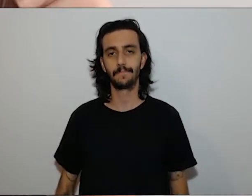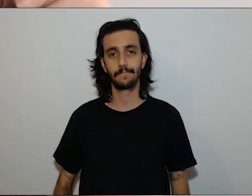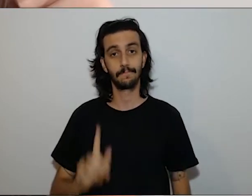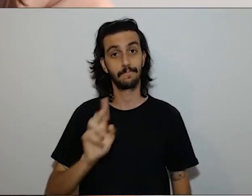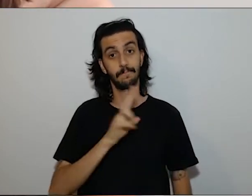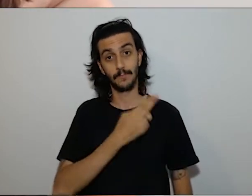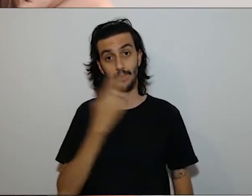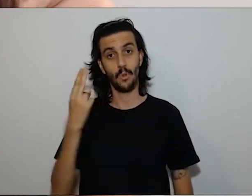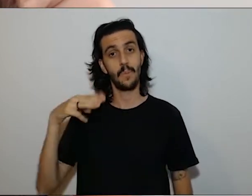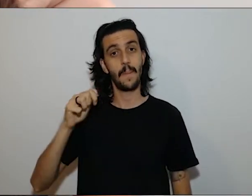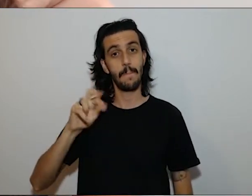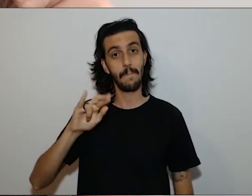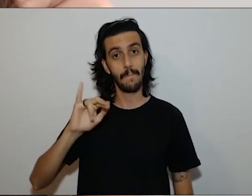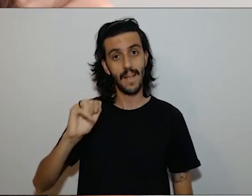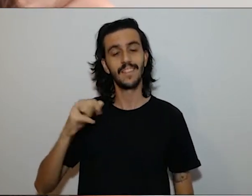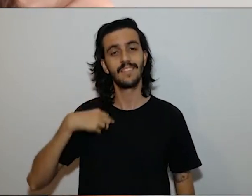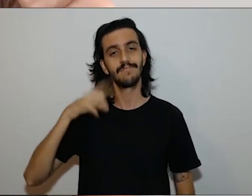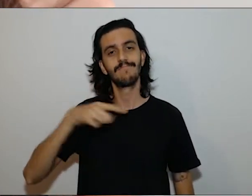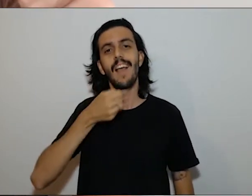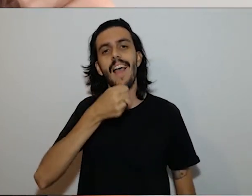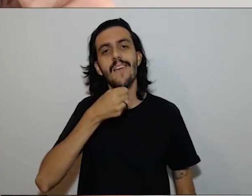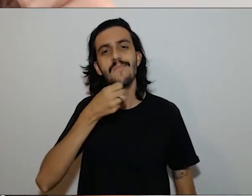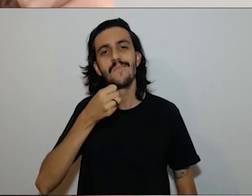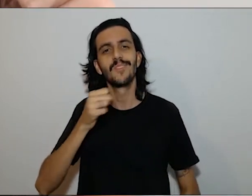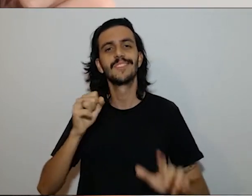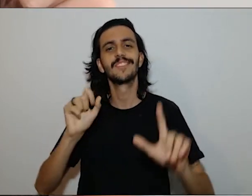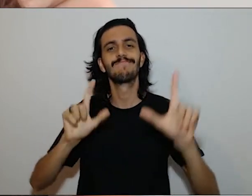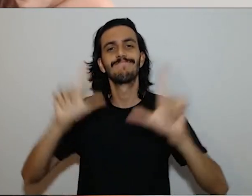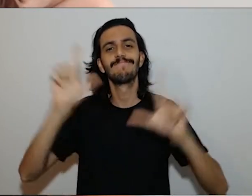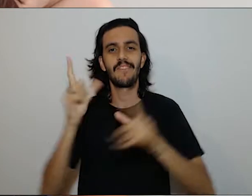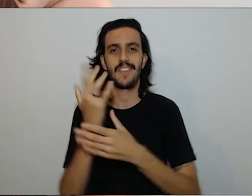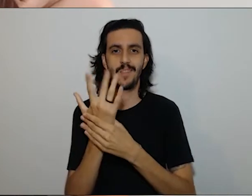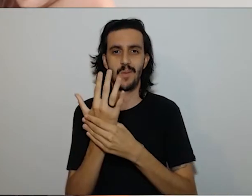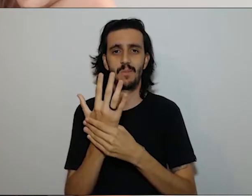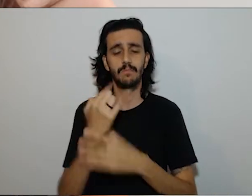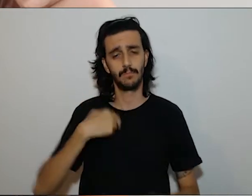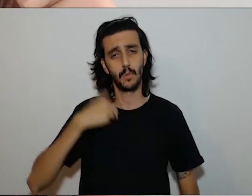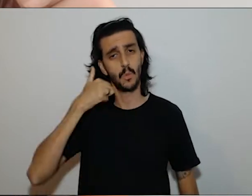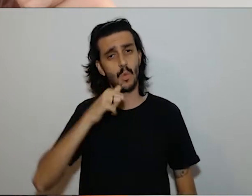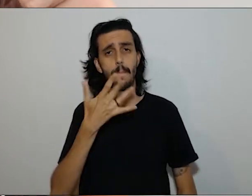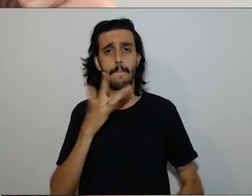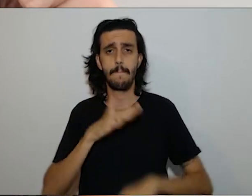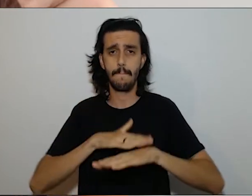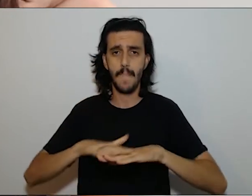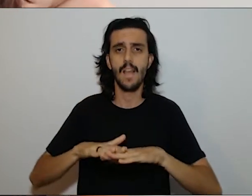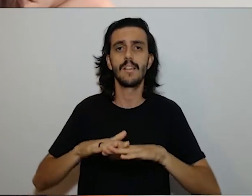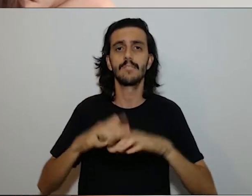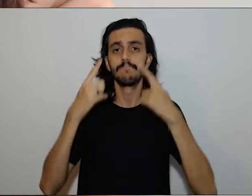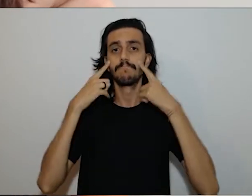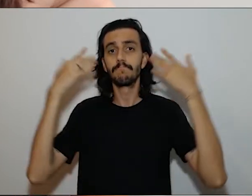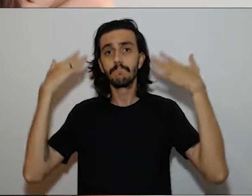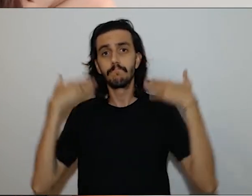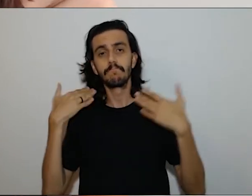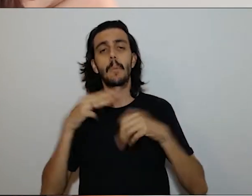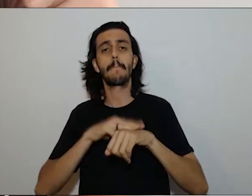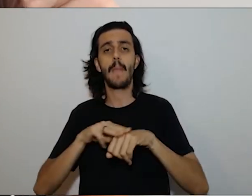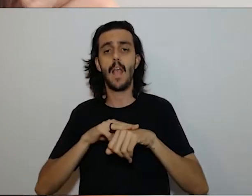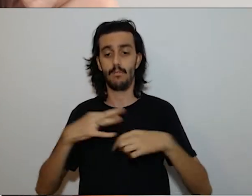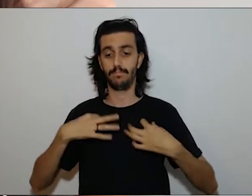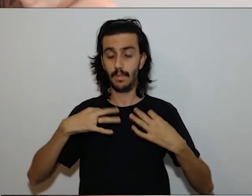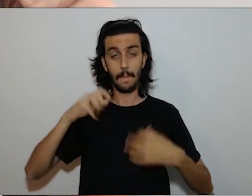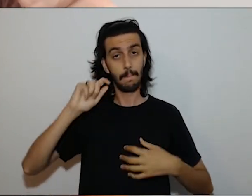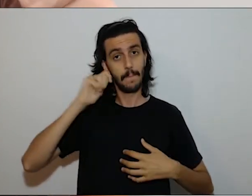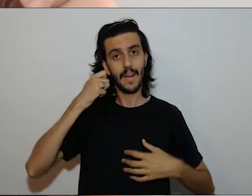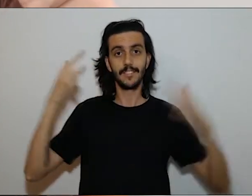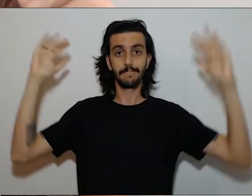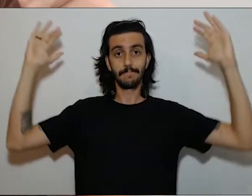e eu sou maria fernanda chaves repórter da urgs tv sou uma mulher branca de olhos e cabelos castanhos uso uma